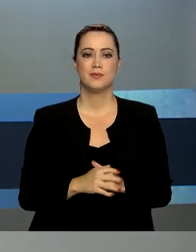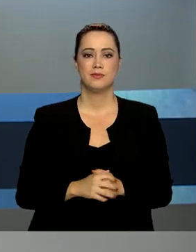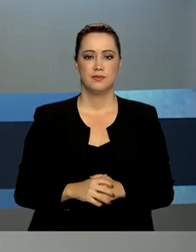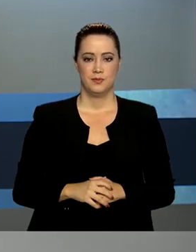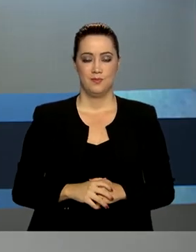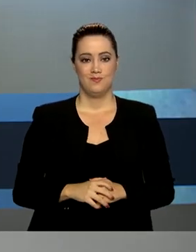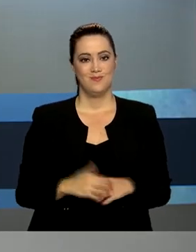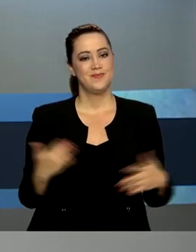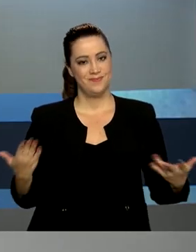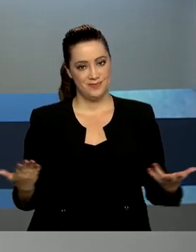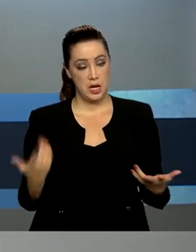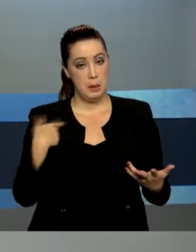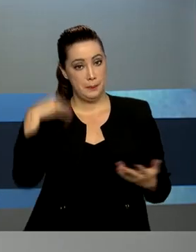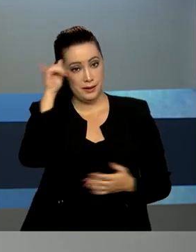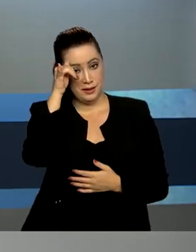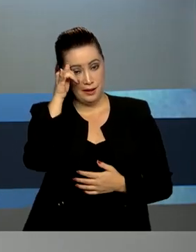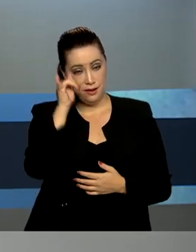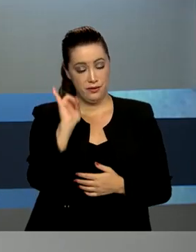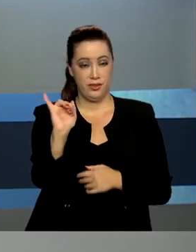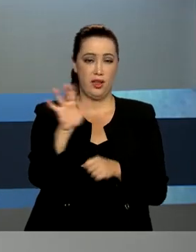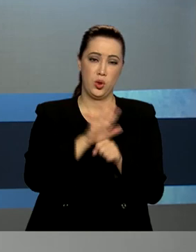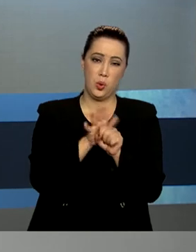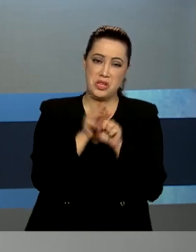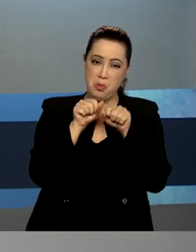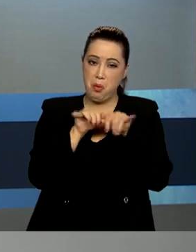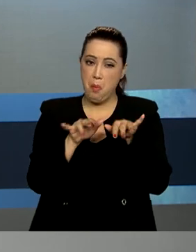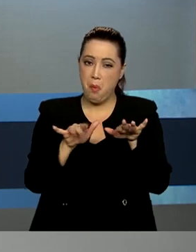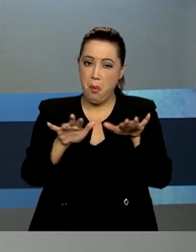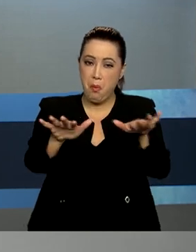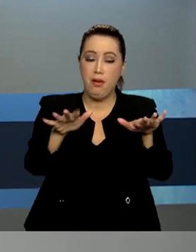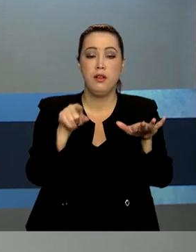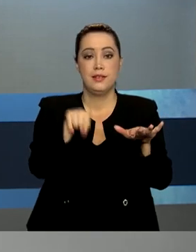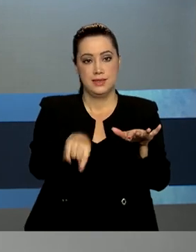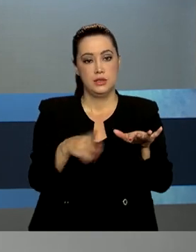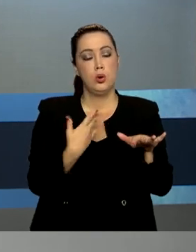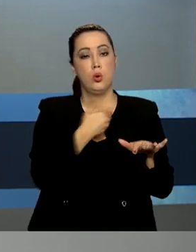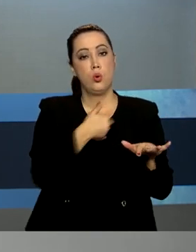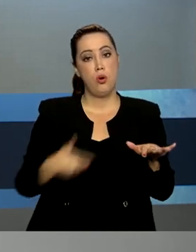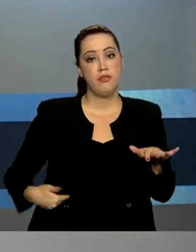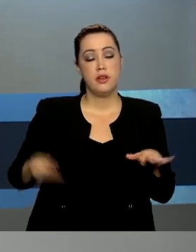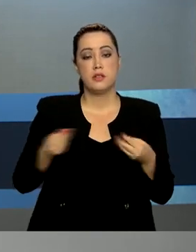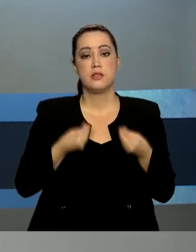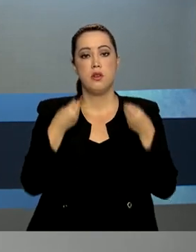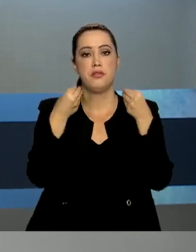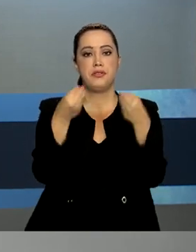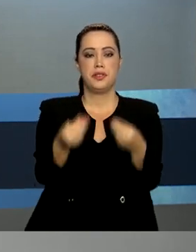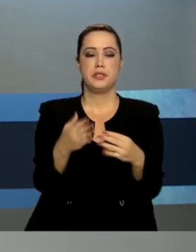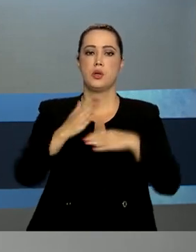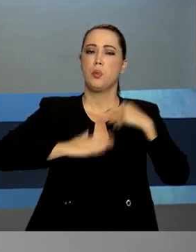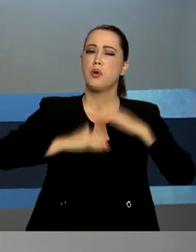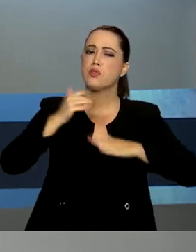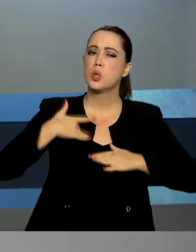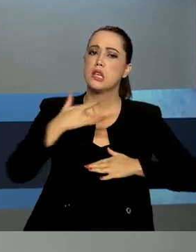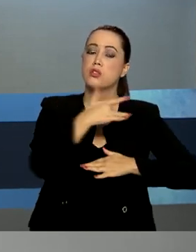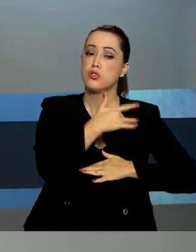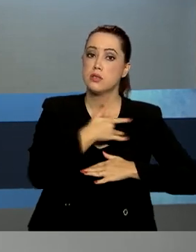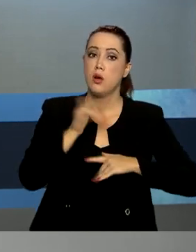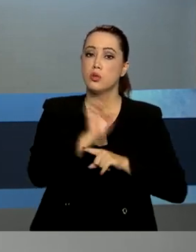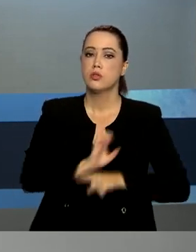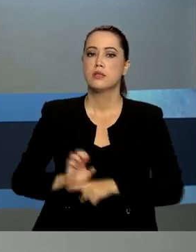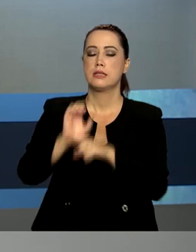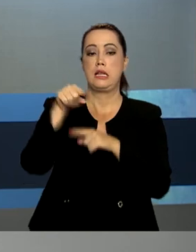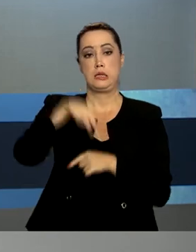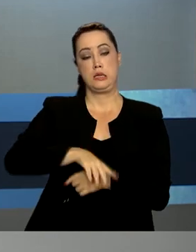E para reforçar o combate ao coronavírus, o governo está enviando profissionais de saúde aos estados. Neste domingo,